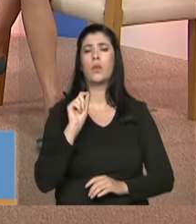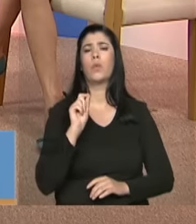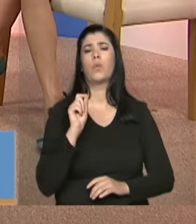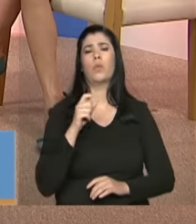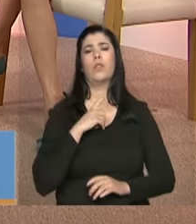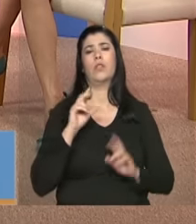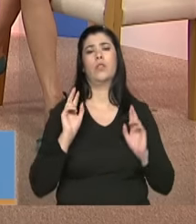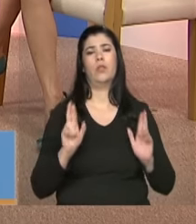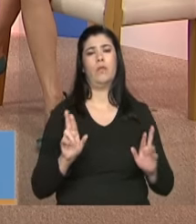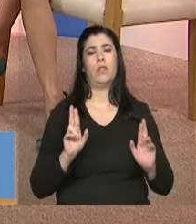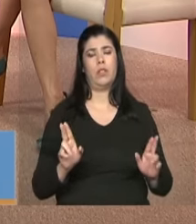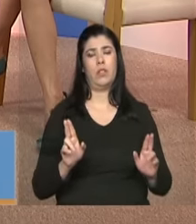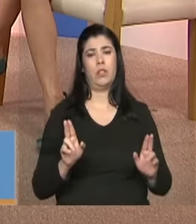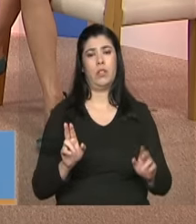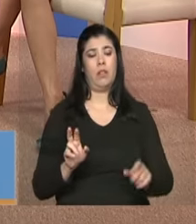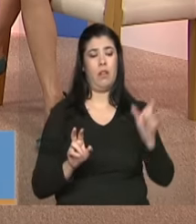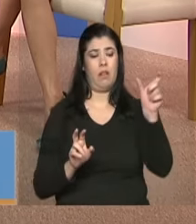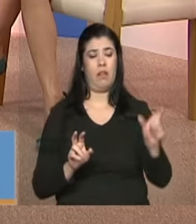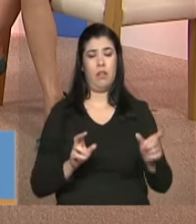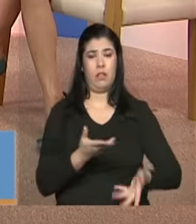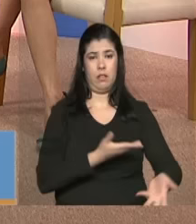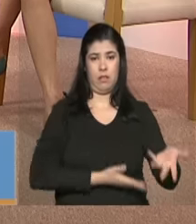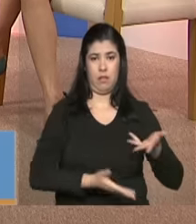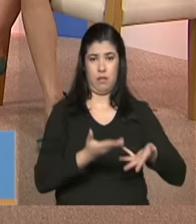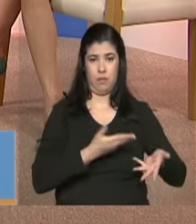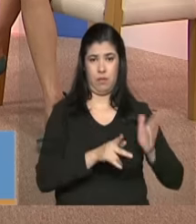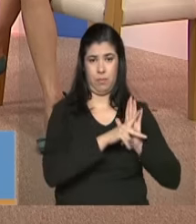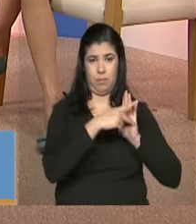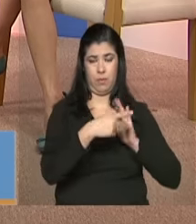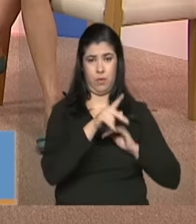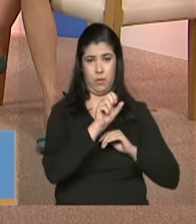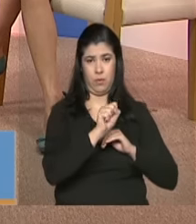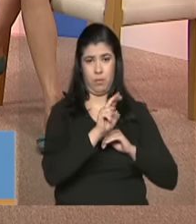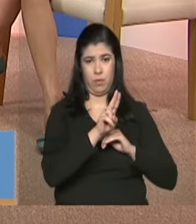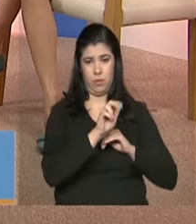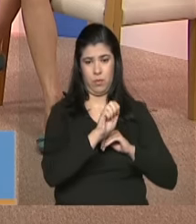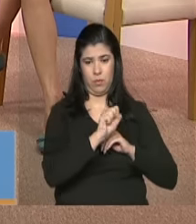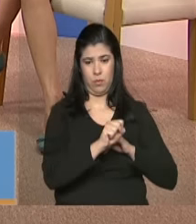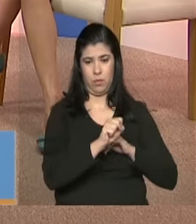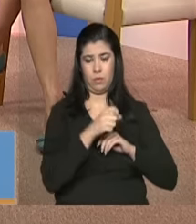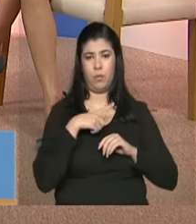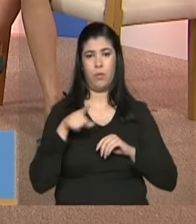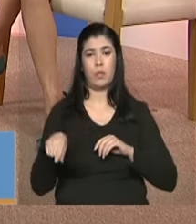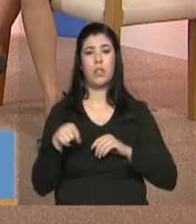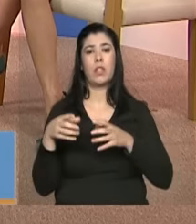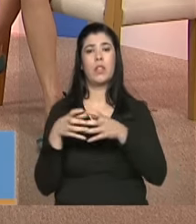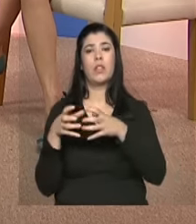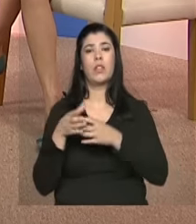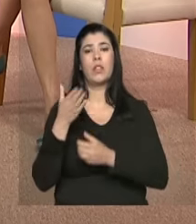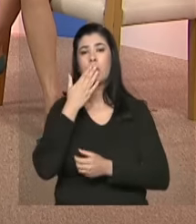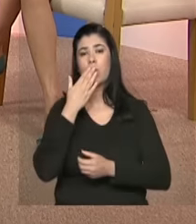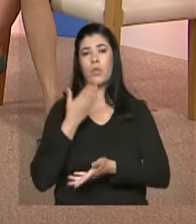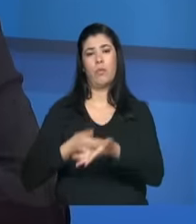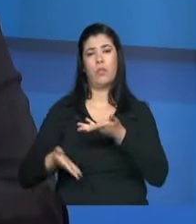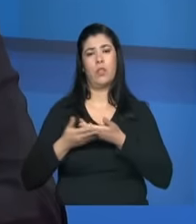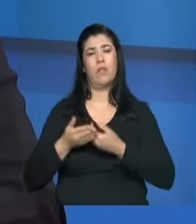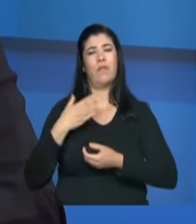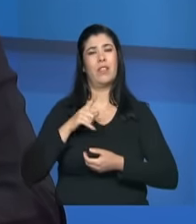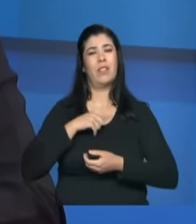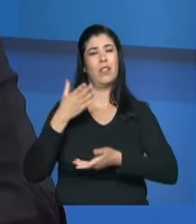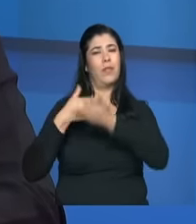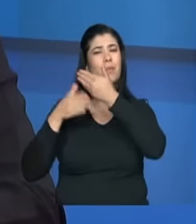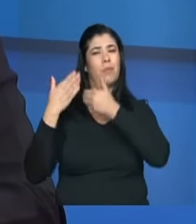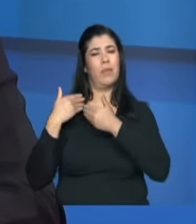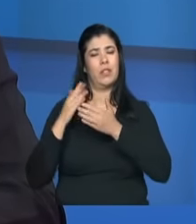esse serviço que o SUAS oferece desses já historicamente existentes Então os serviços